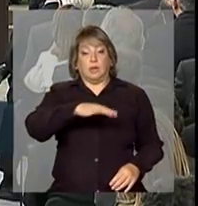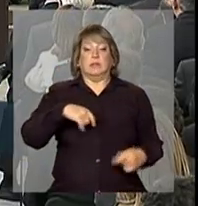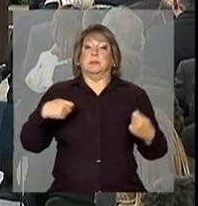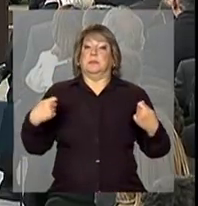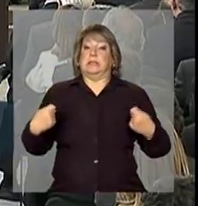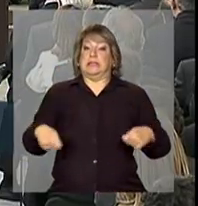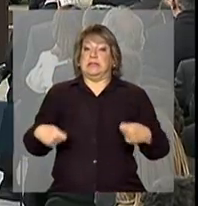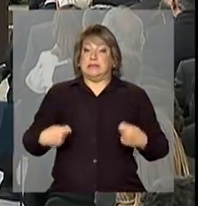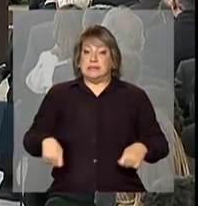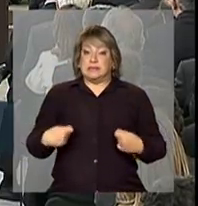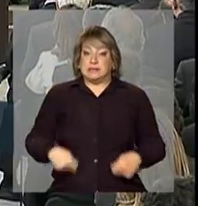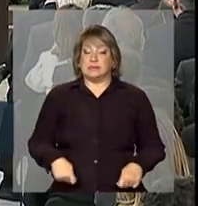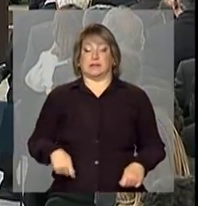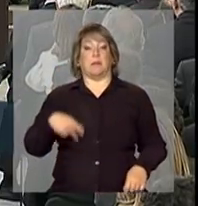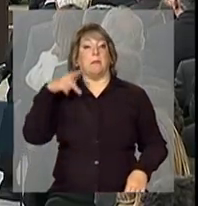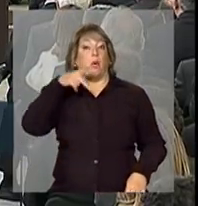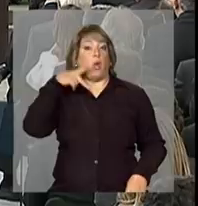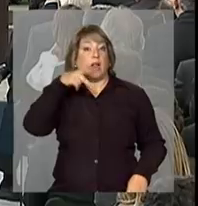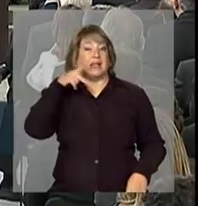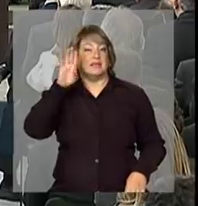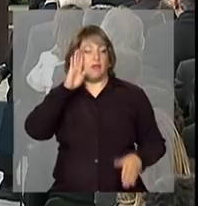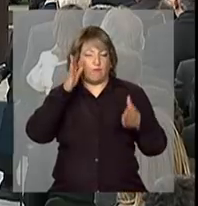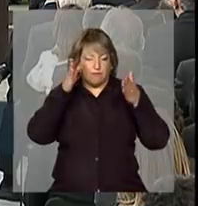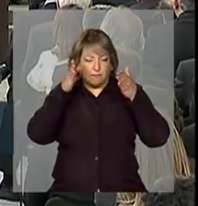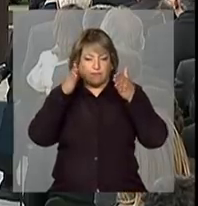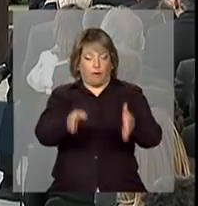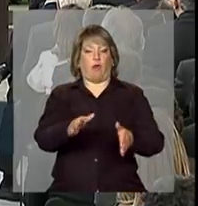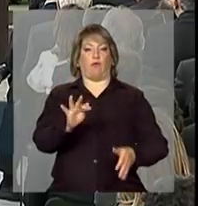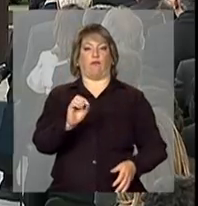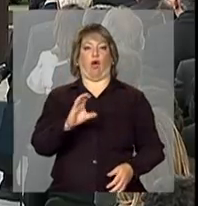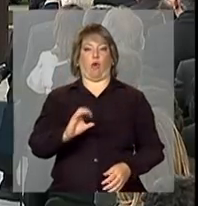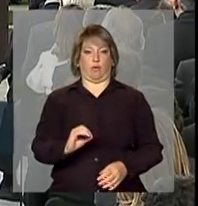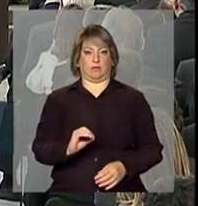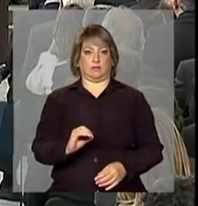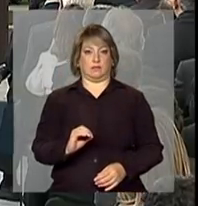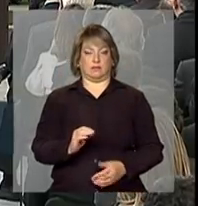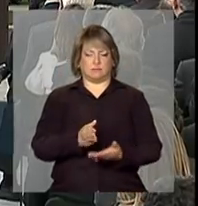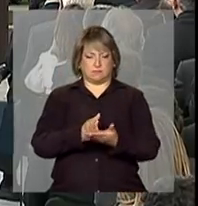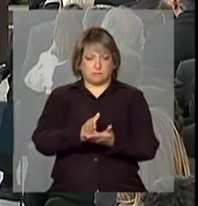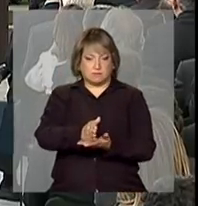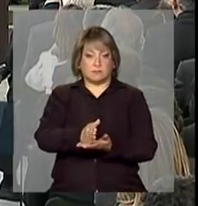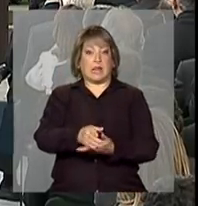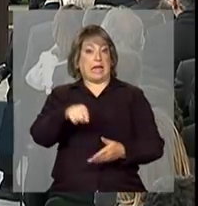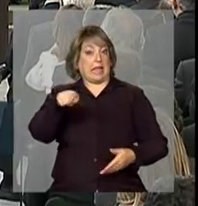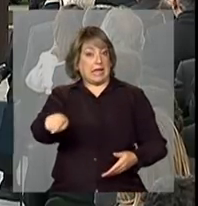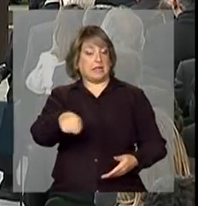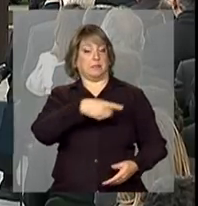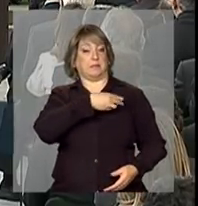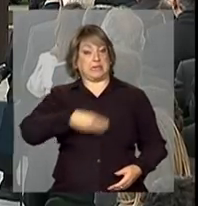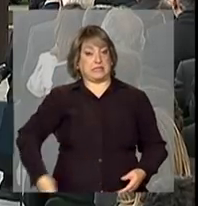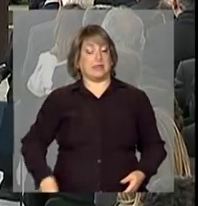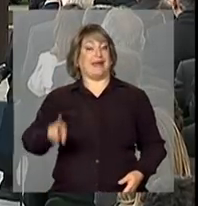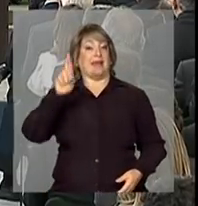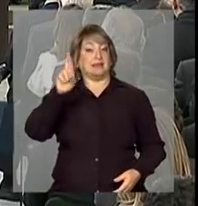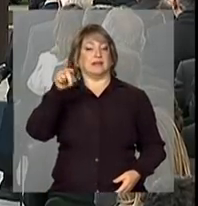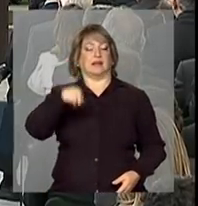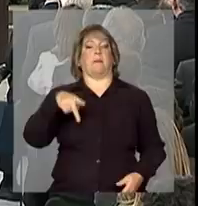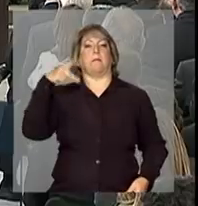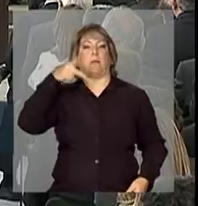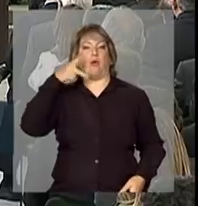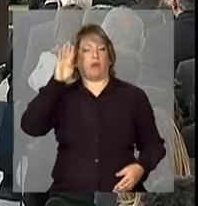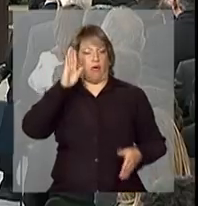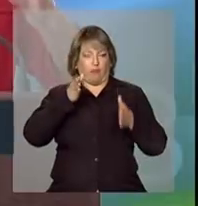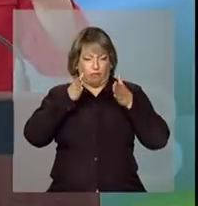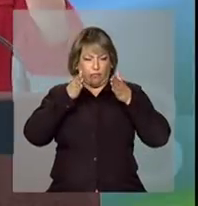precisamos de políticas focadas. O ministro será responsável por essa política